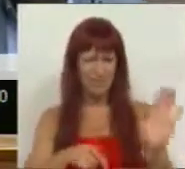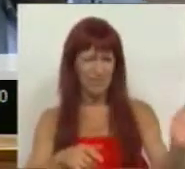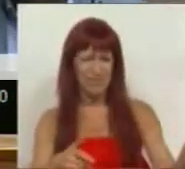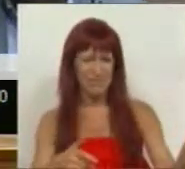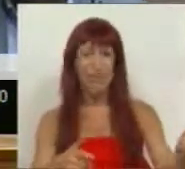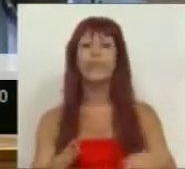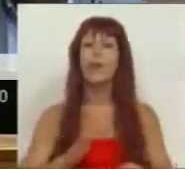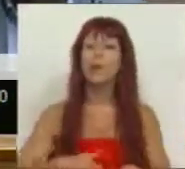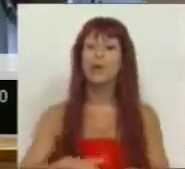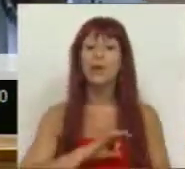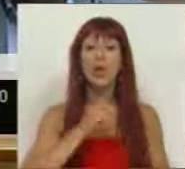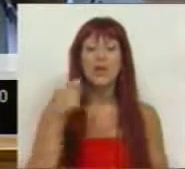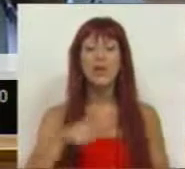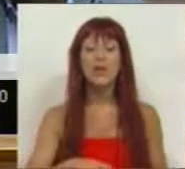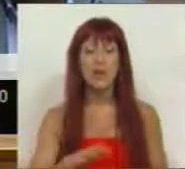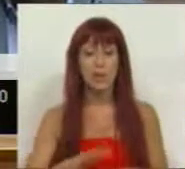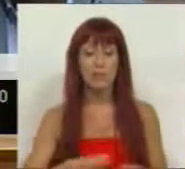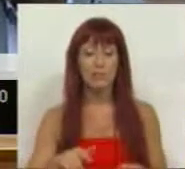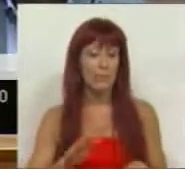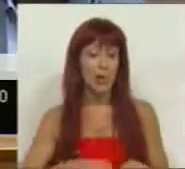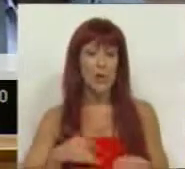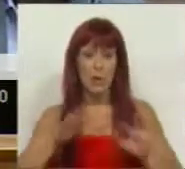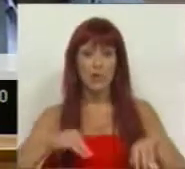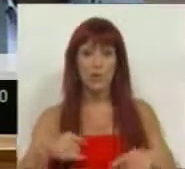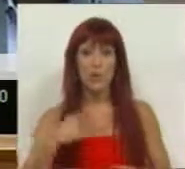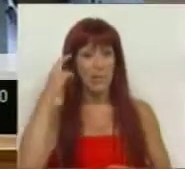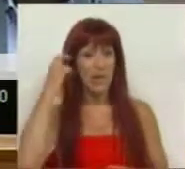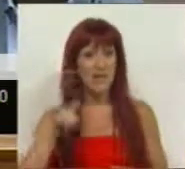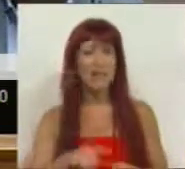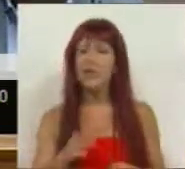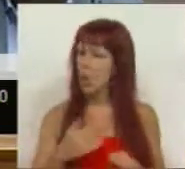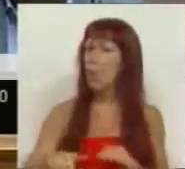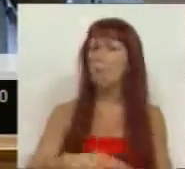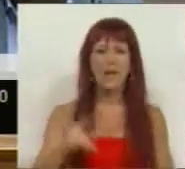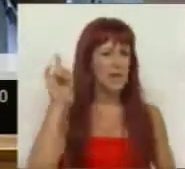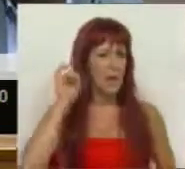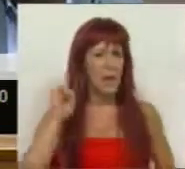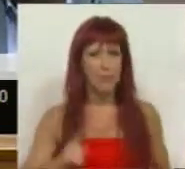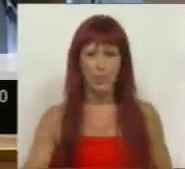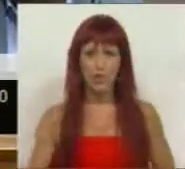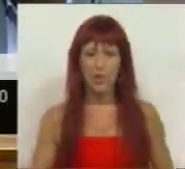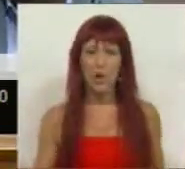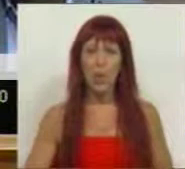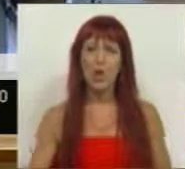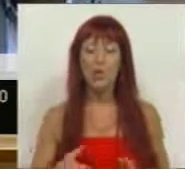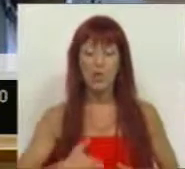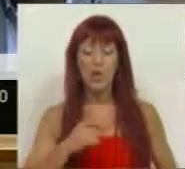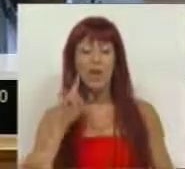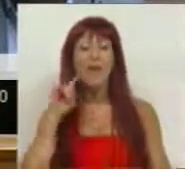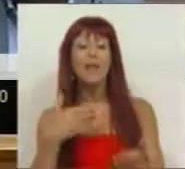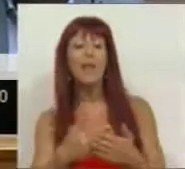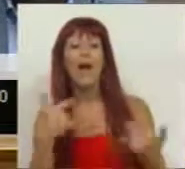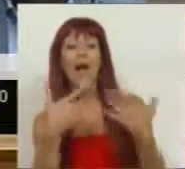Deputados. Por isso, Sr. Presidente, com isto termino, pensamos que este é um passo importante no sentido da